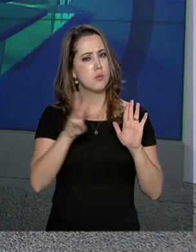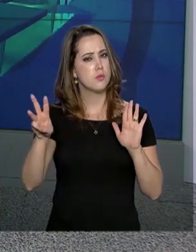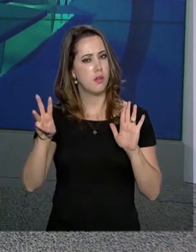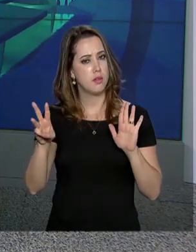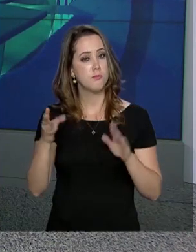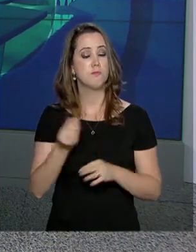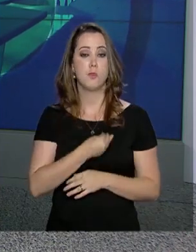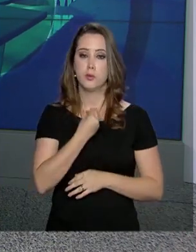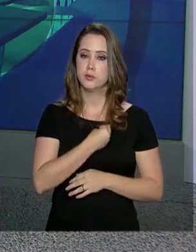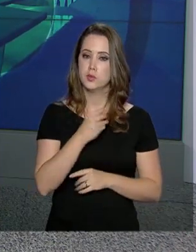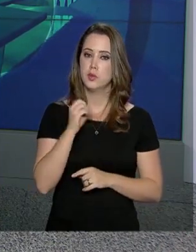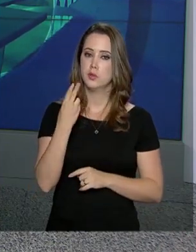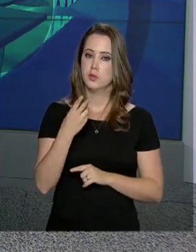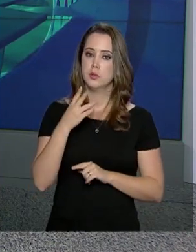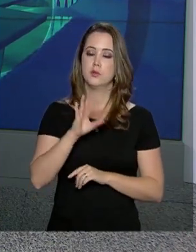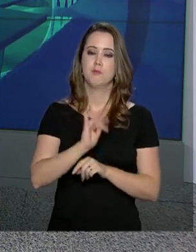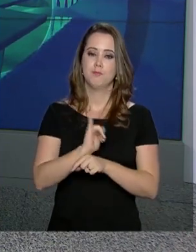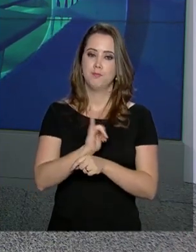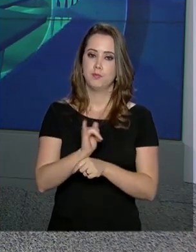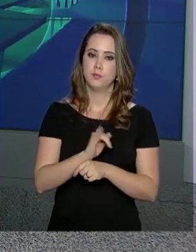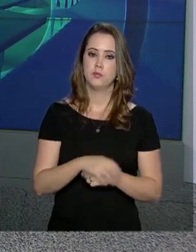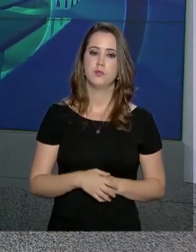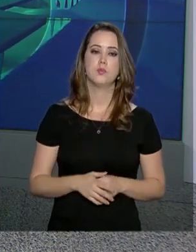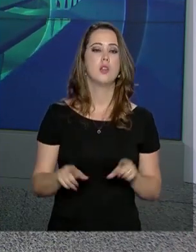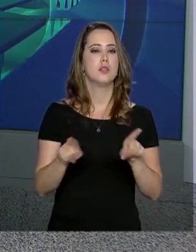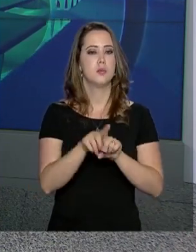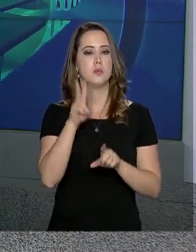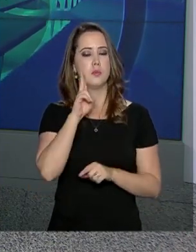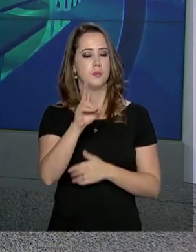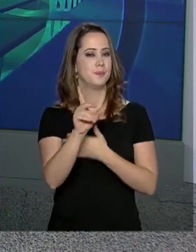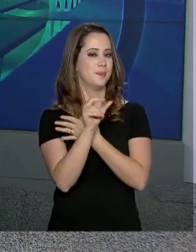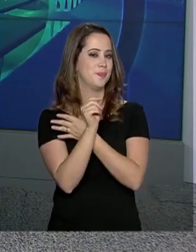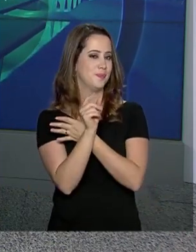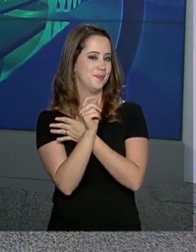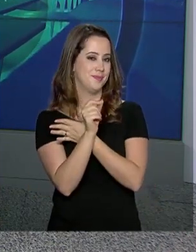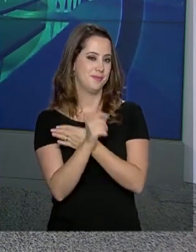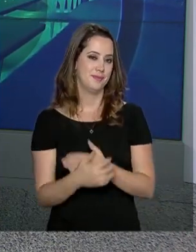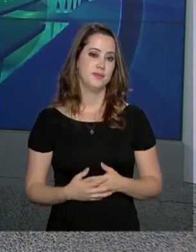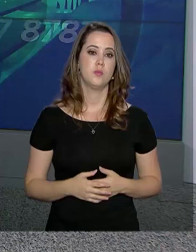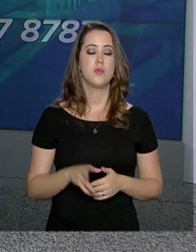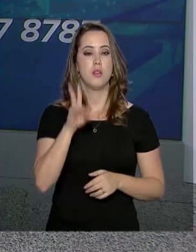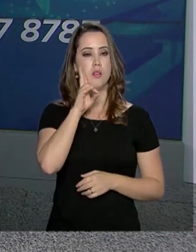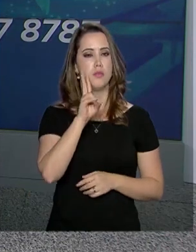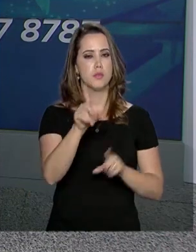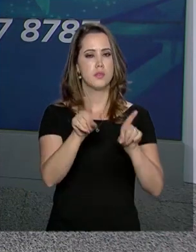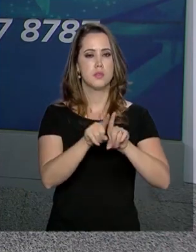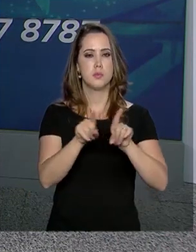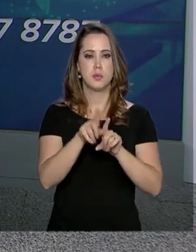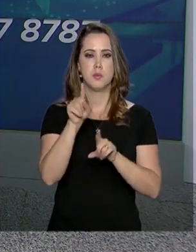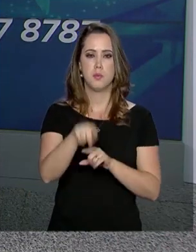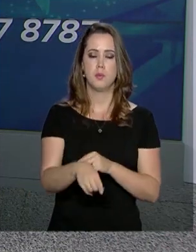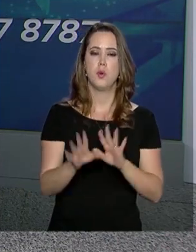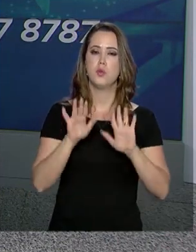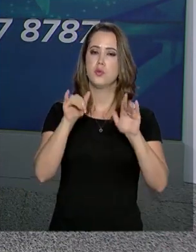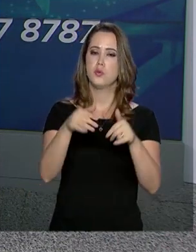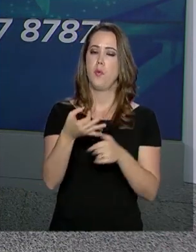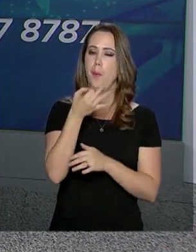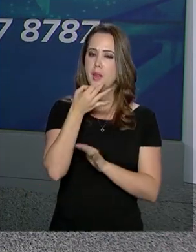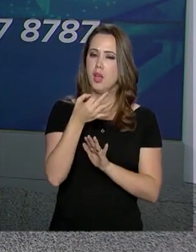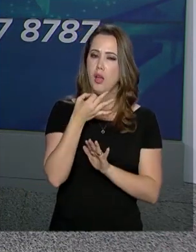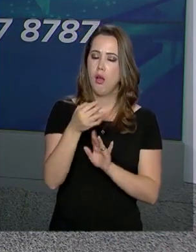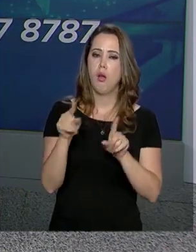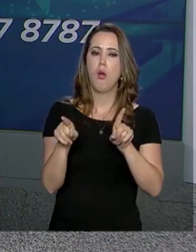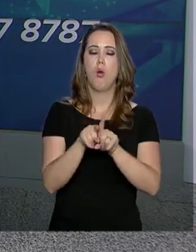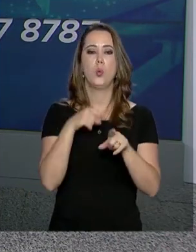site da NBR e pelo canal no YouTube. Acesse também o nosso perfil no Twitter. E você pode ainda mandar sugestões de